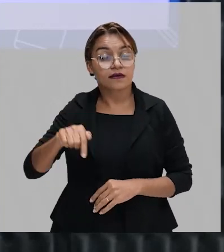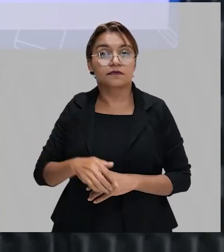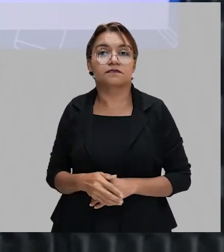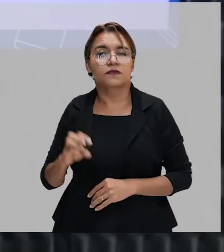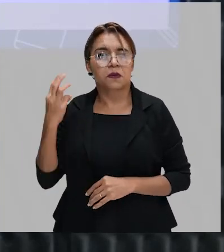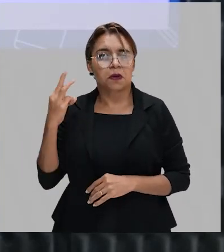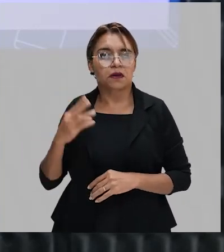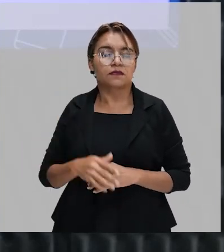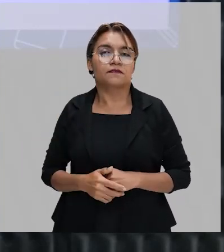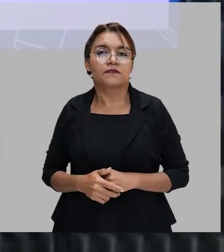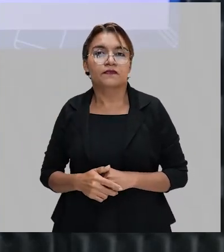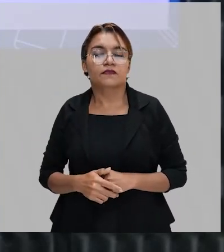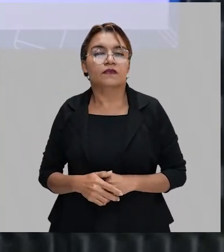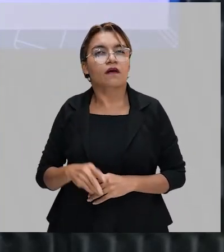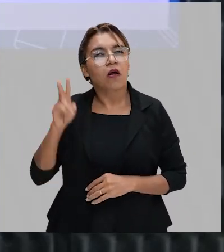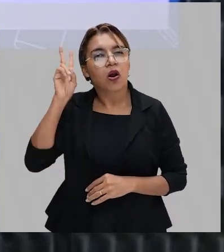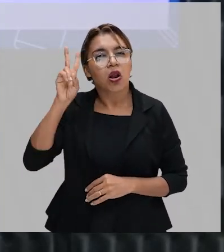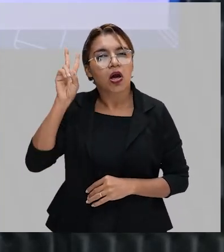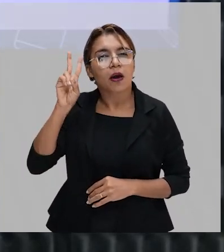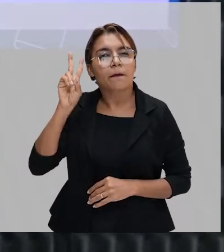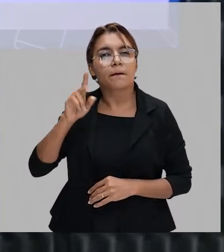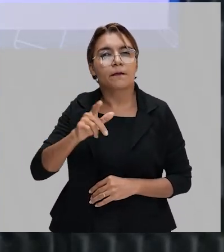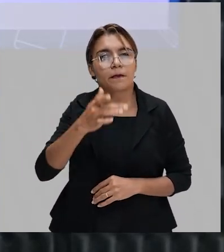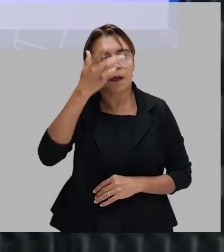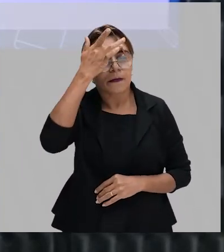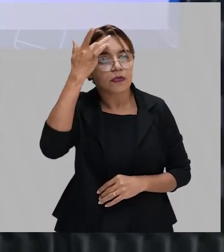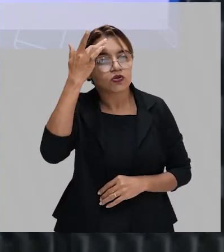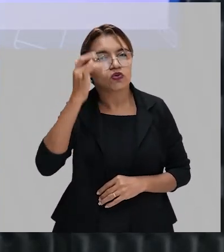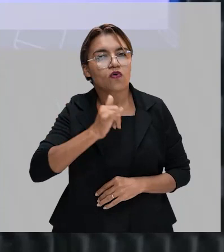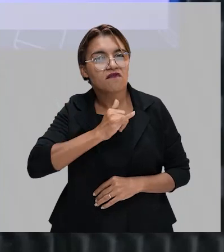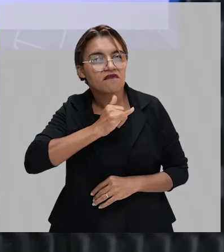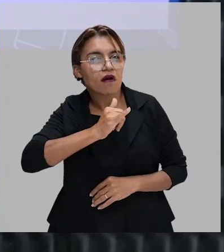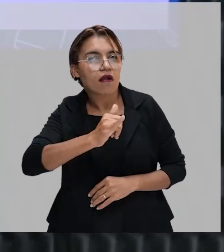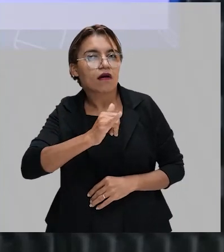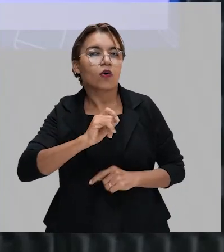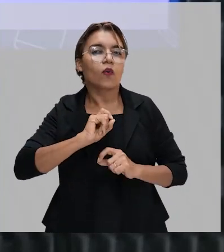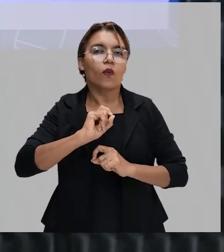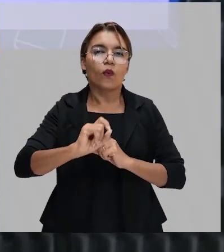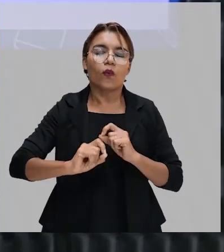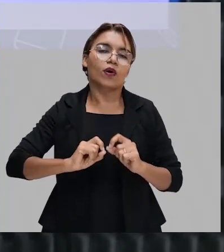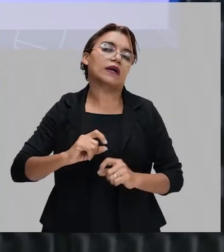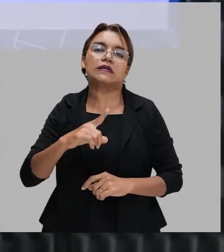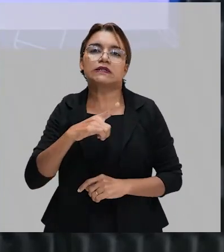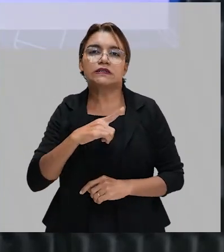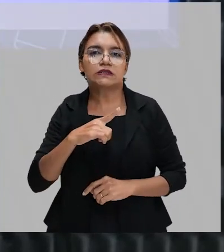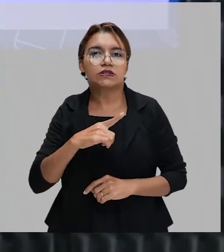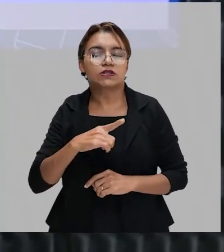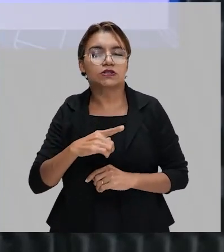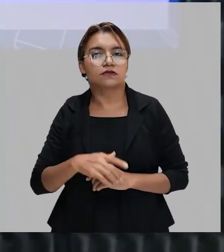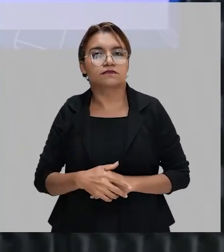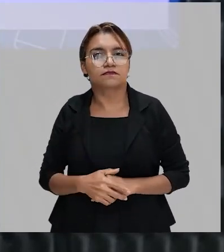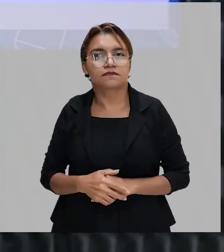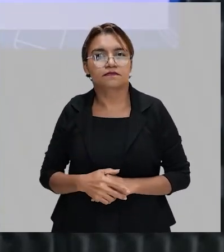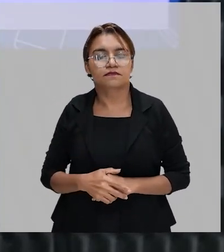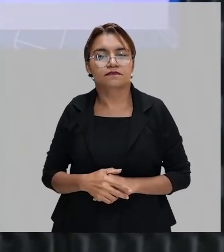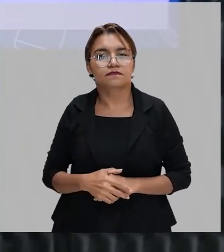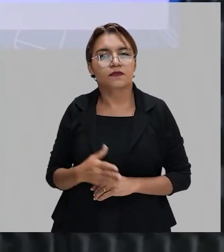eu ouvi uma vez uma pessoa dizendo, né, um ambiente aí, determinado ambiente, que tinha, na época ele era vivo,